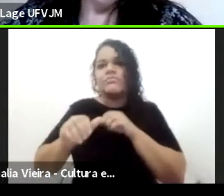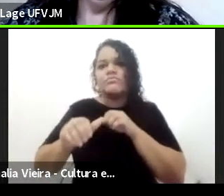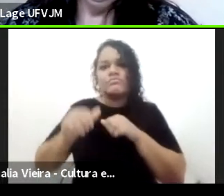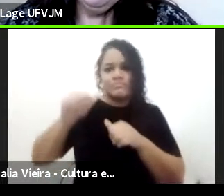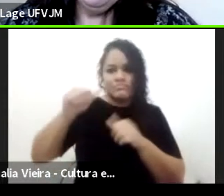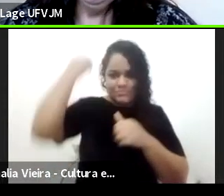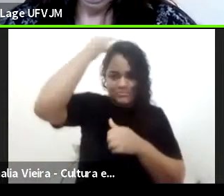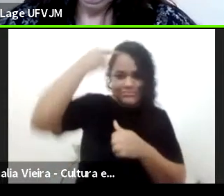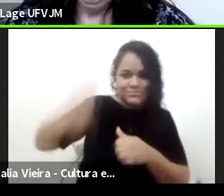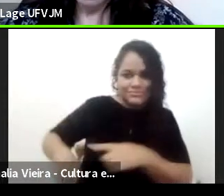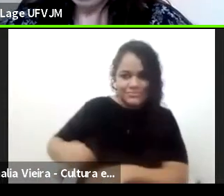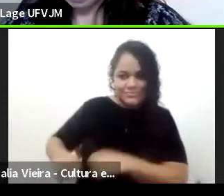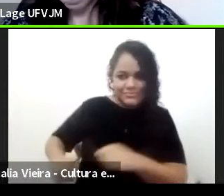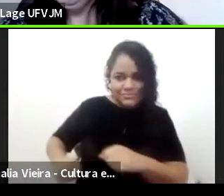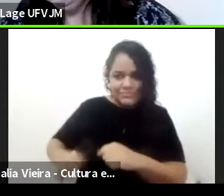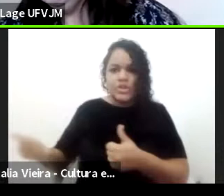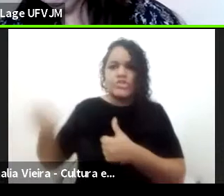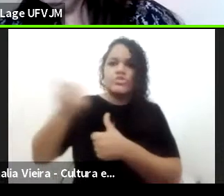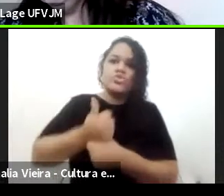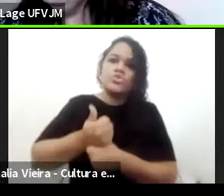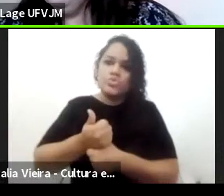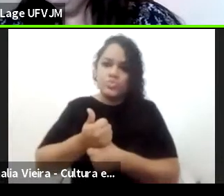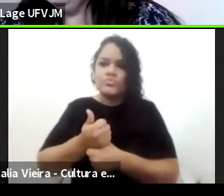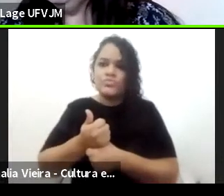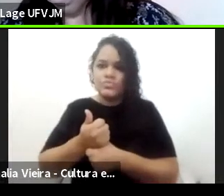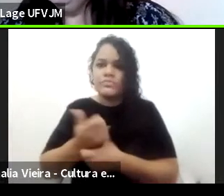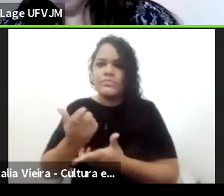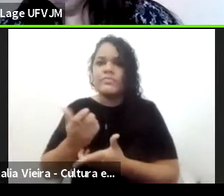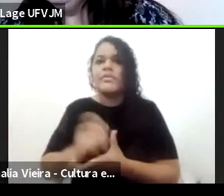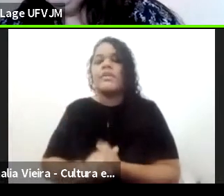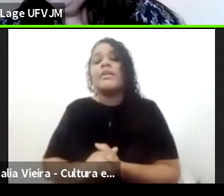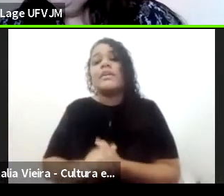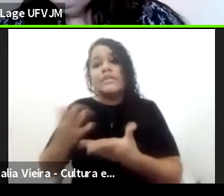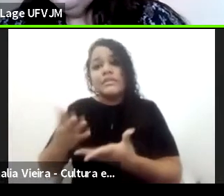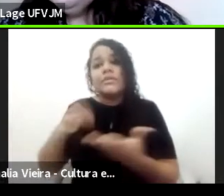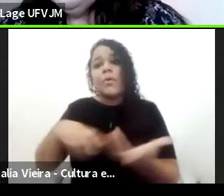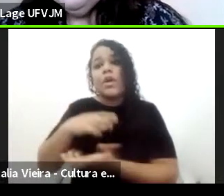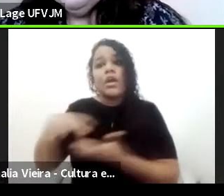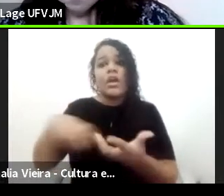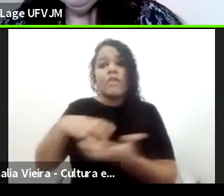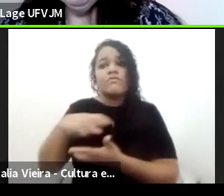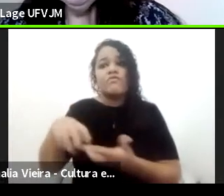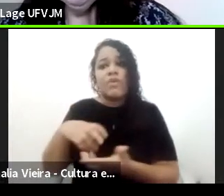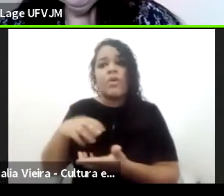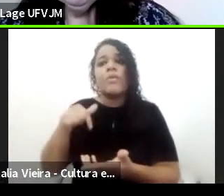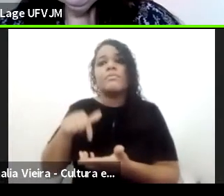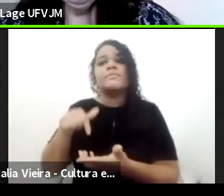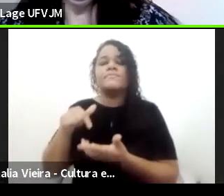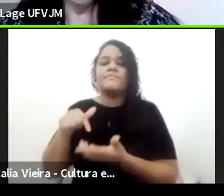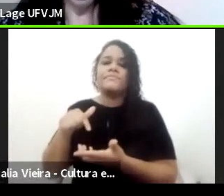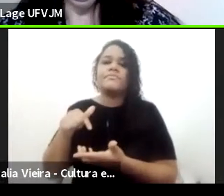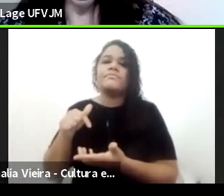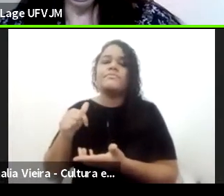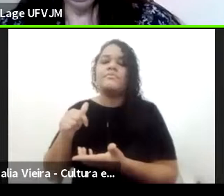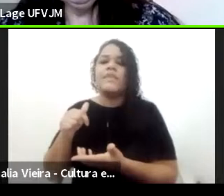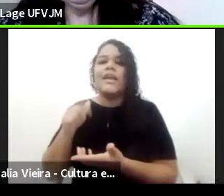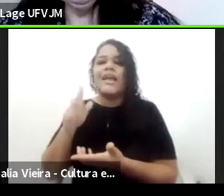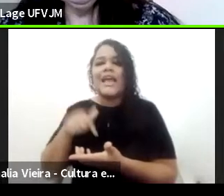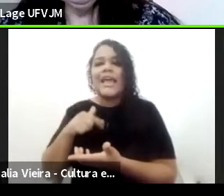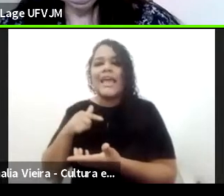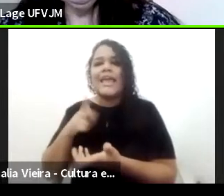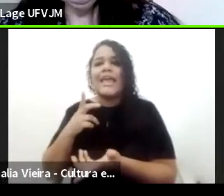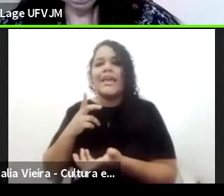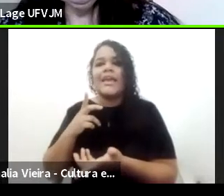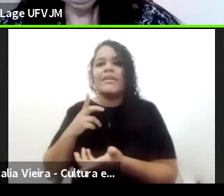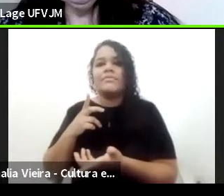seriam os estudos secundários, né? E essa reforma, então, ela vai ser, né? A gente pode pensar os estudiosos sobre